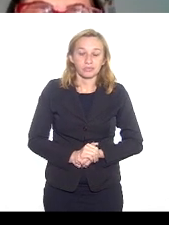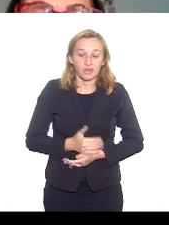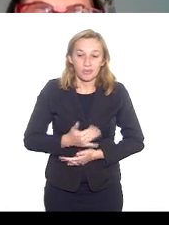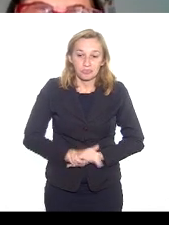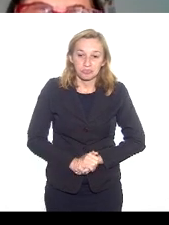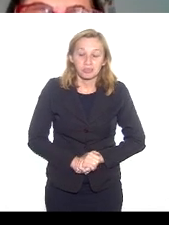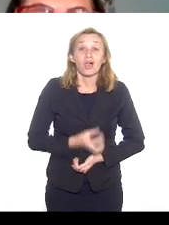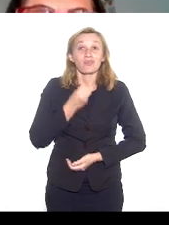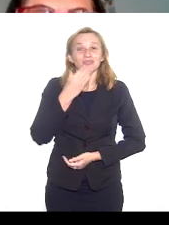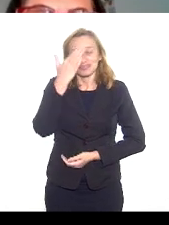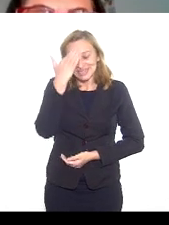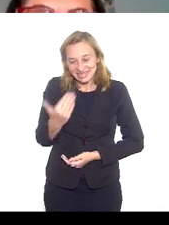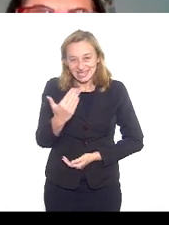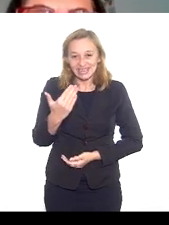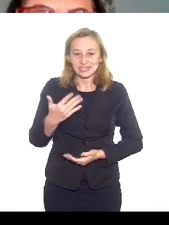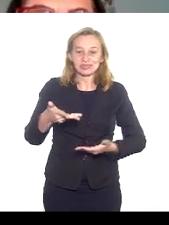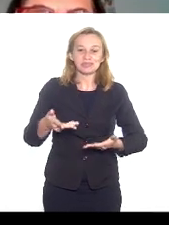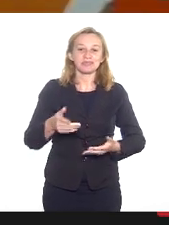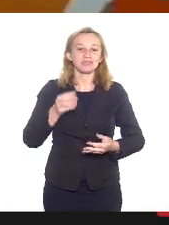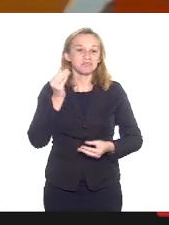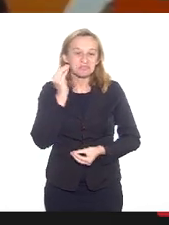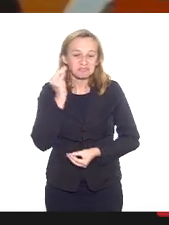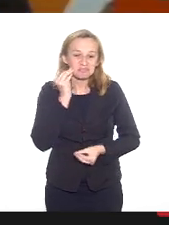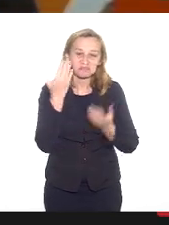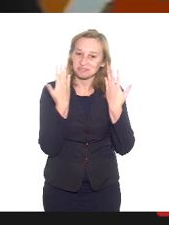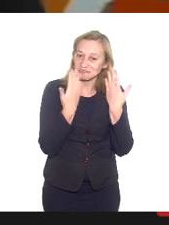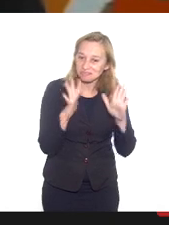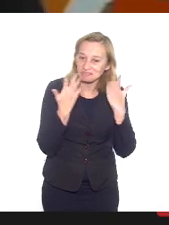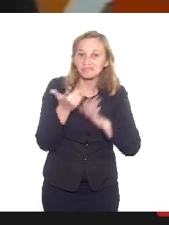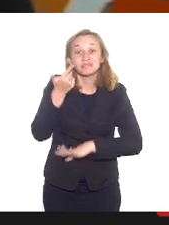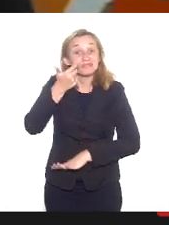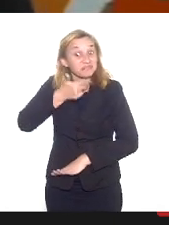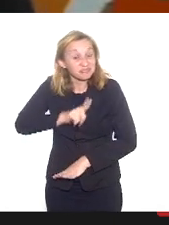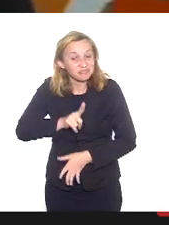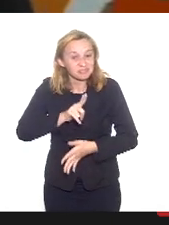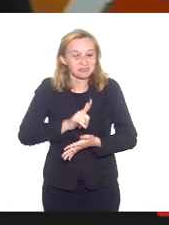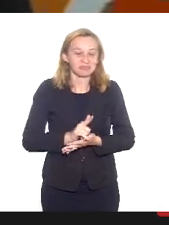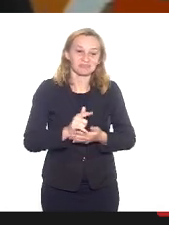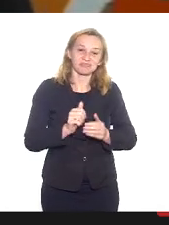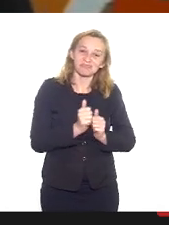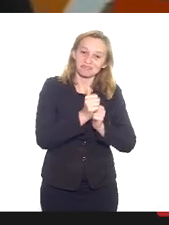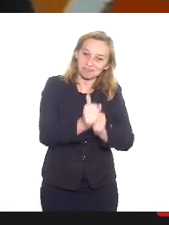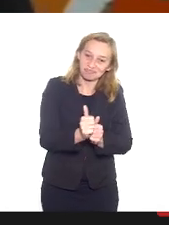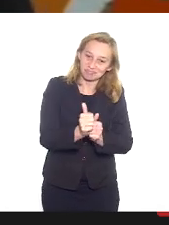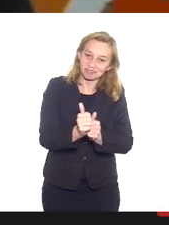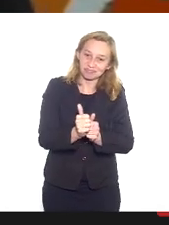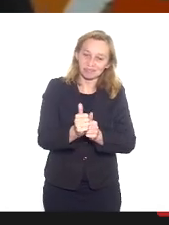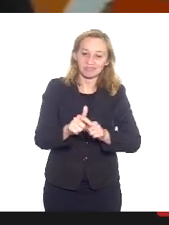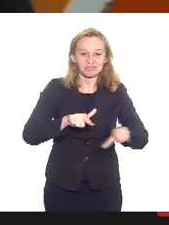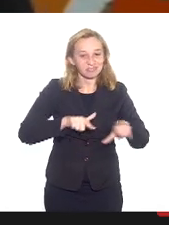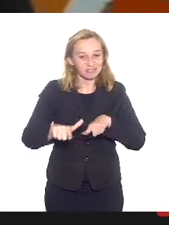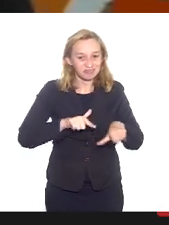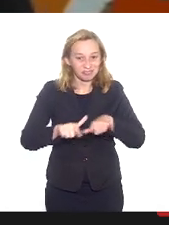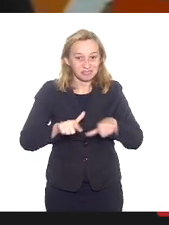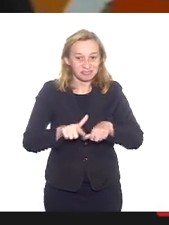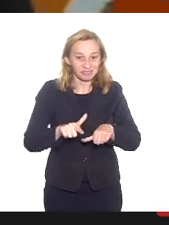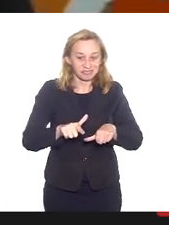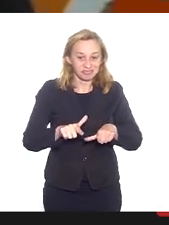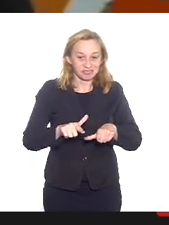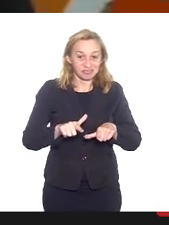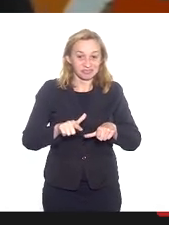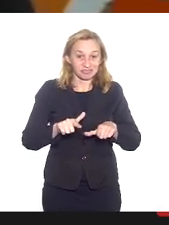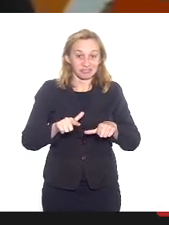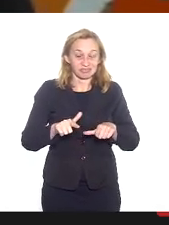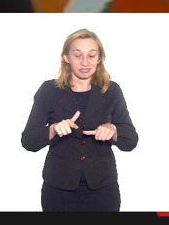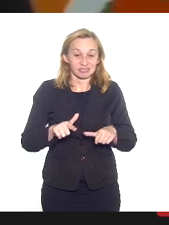muito obrigada por essa oportunidade, parabéns mais uma vez pela condução desses trabalhos aqui que têm me